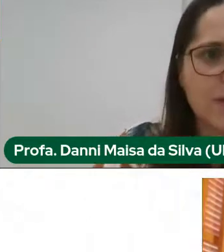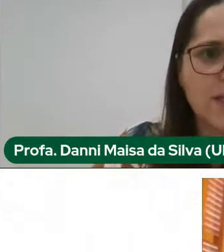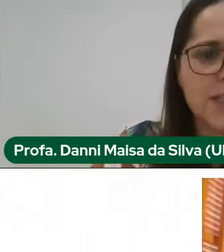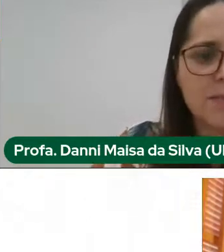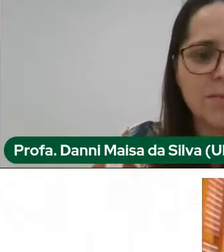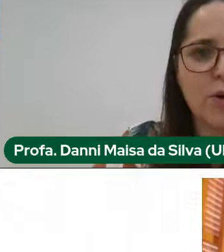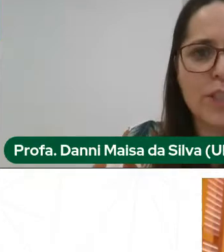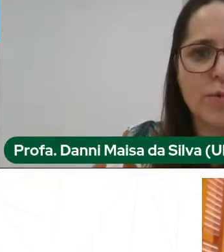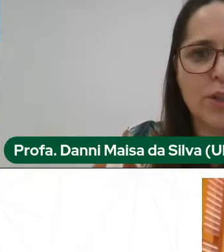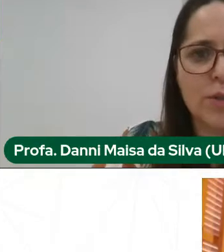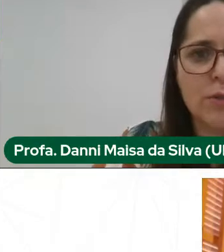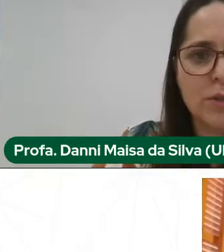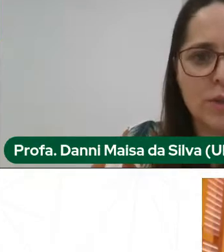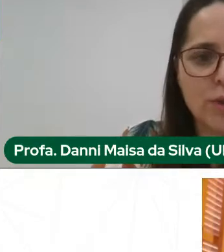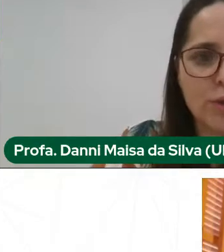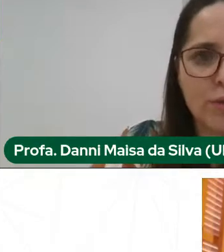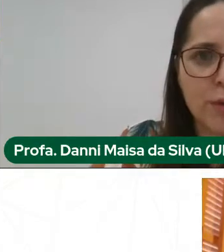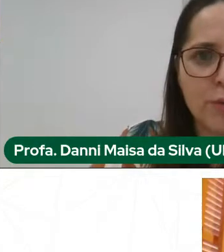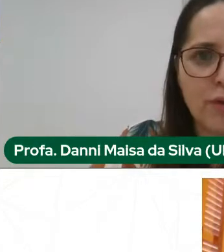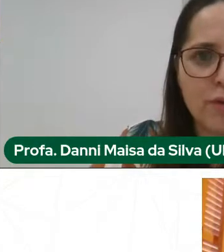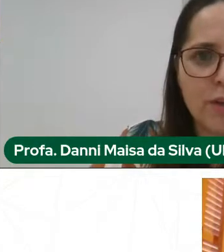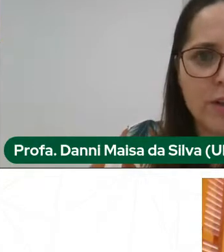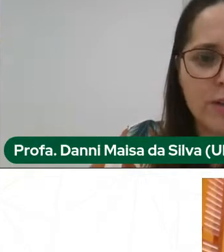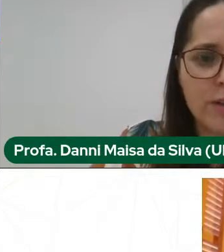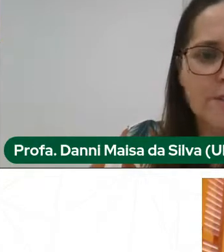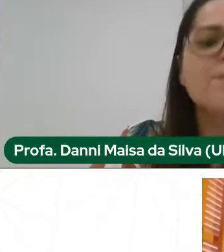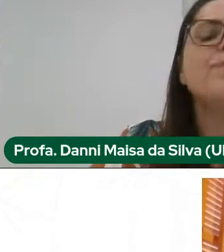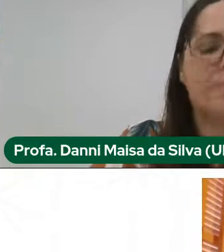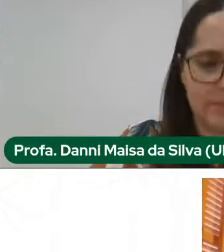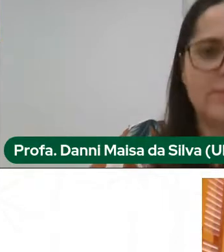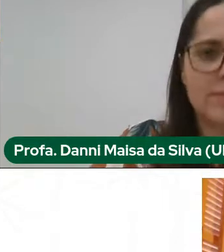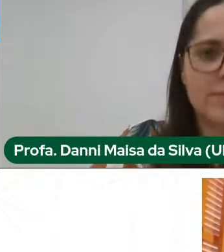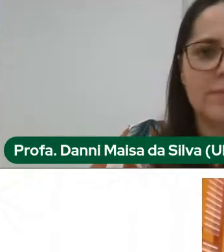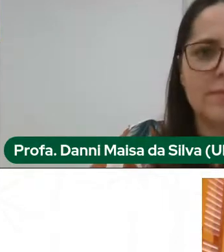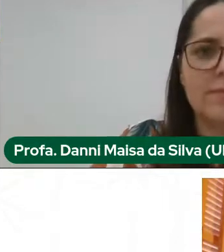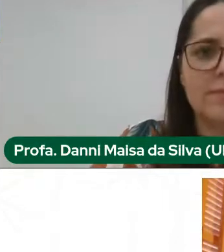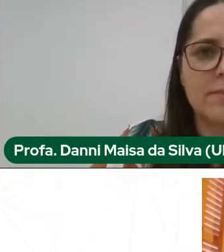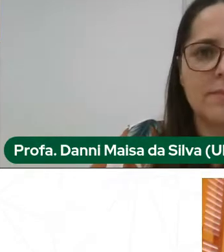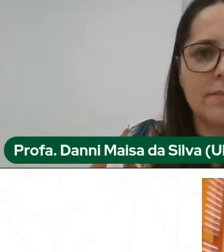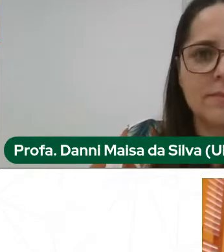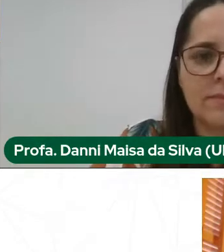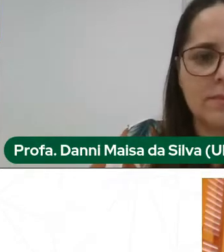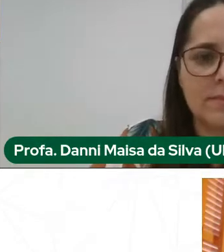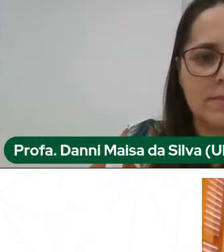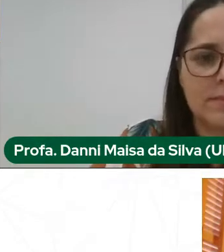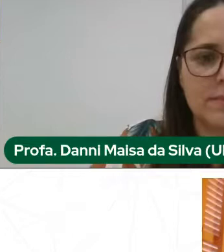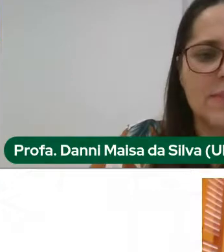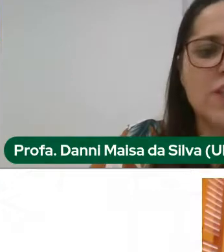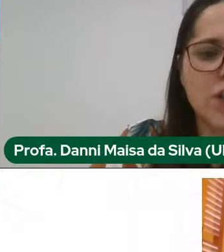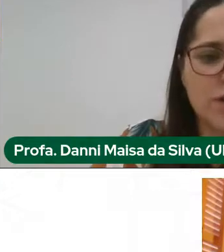falar um pouquinho mais próximo aí do microfone, por favor. Deixa eu ver se melhora o som.